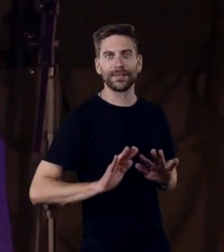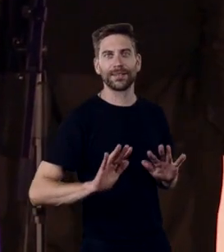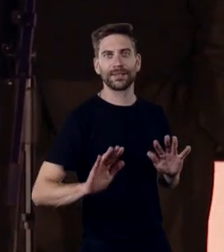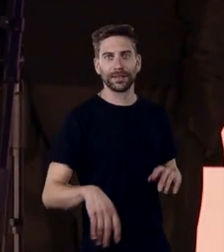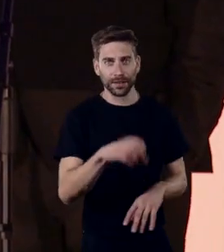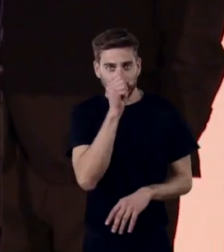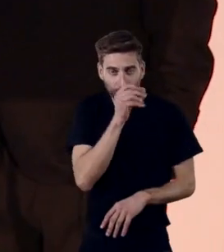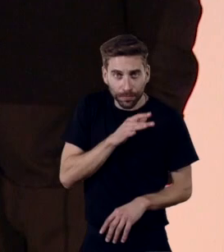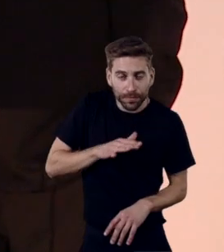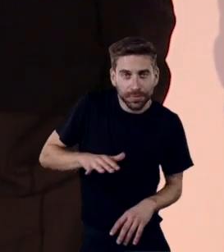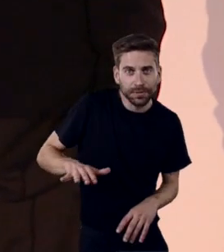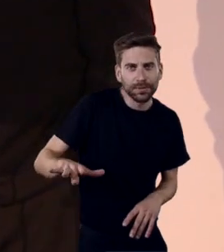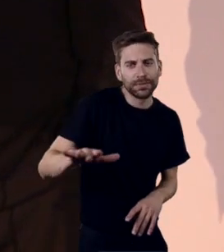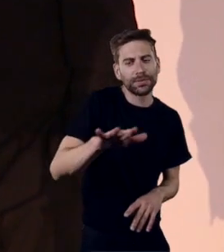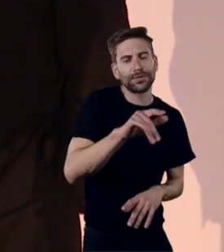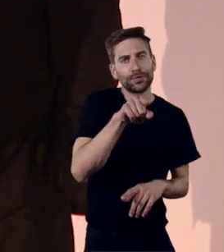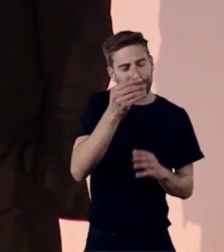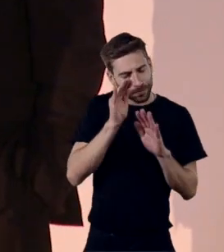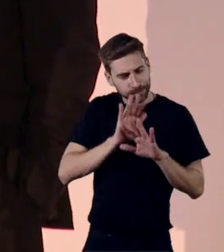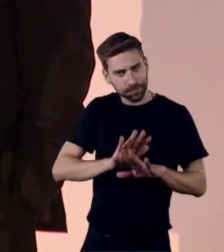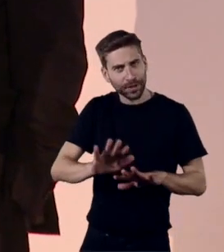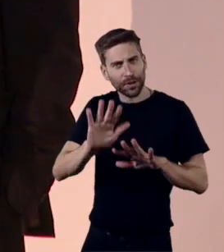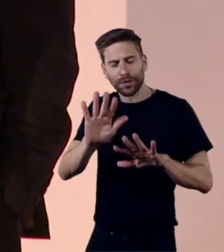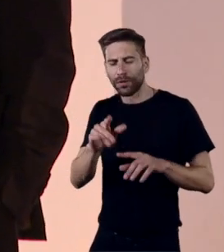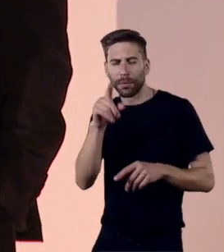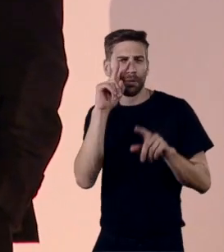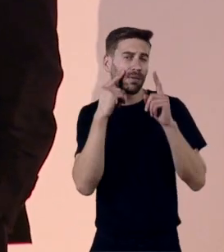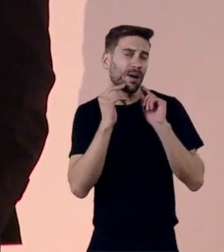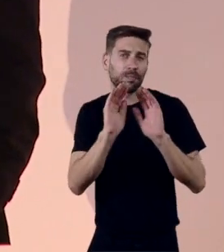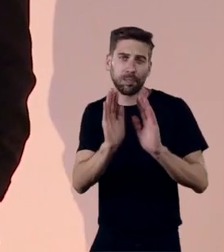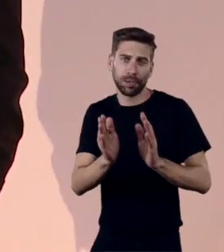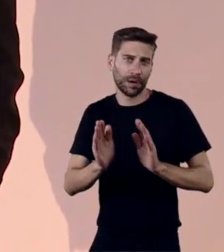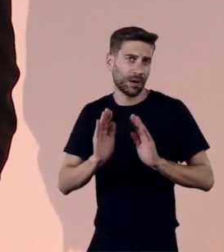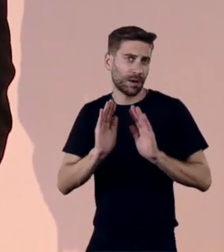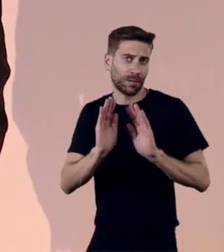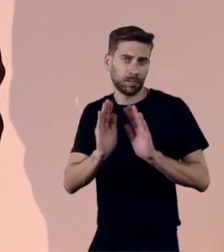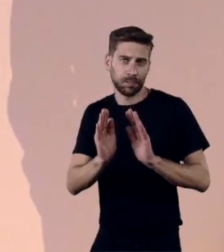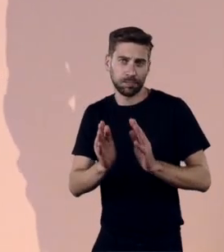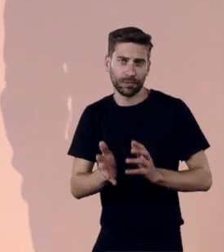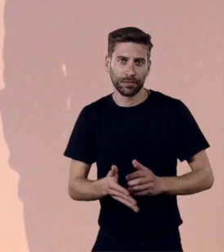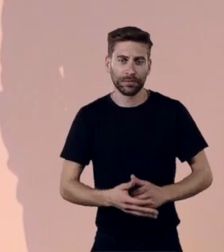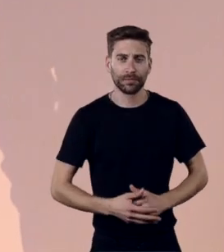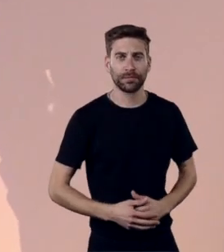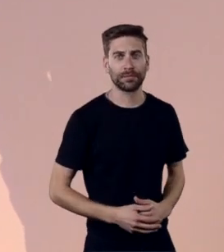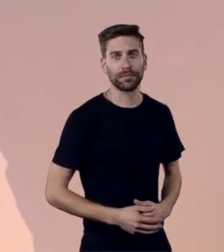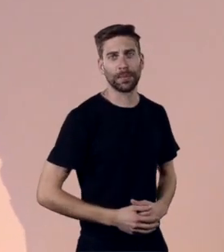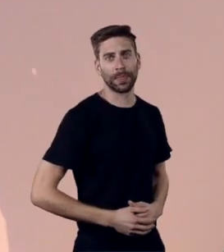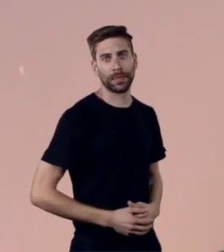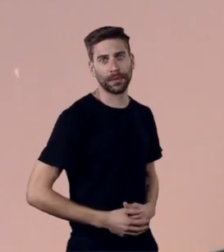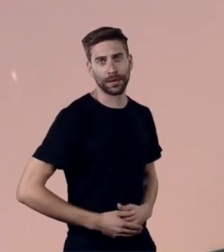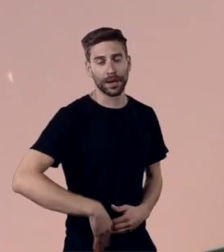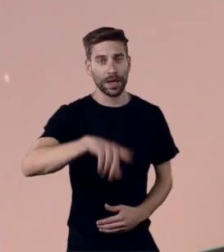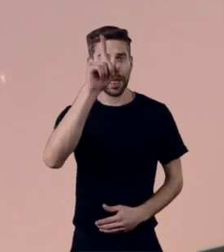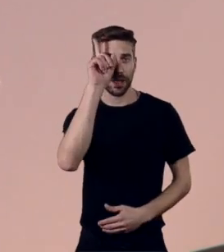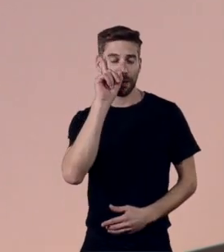calma flor que pinta Que o teu prato não ficou Quem viu morrer,